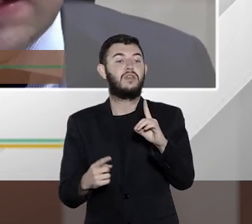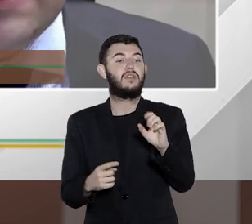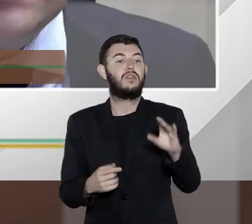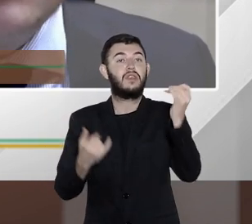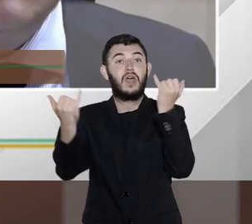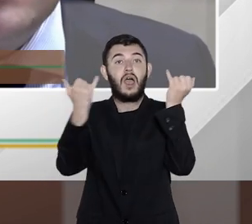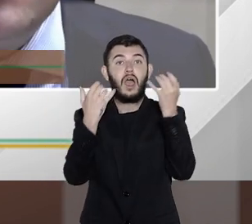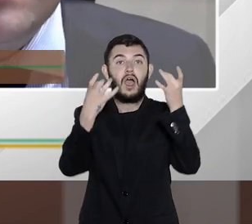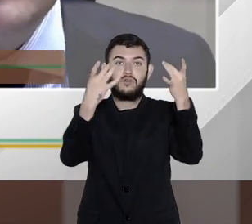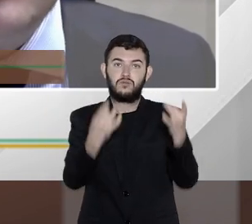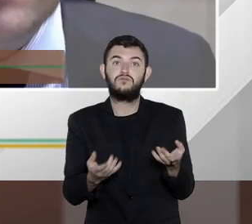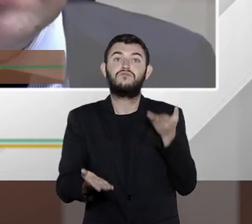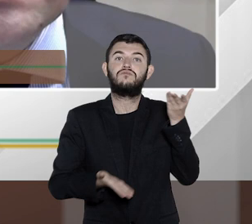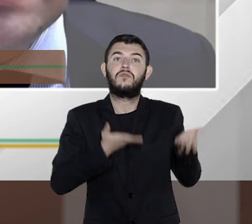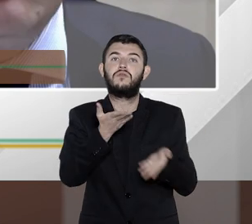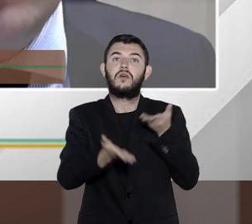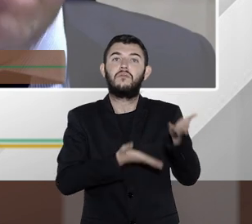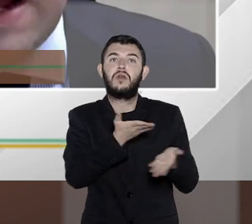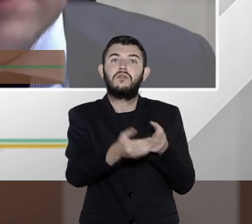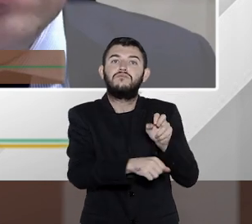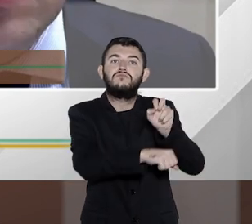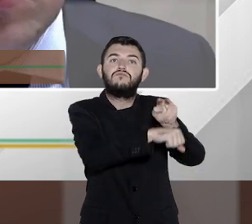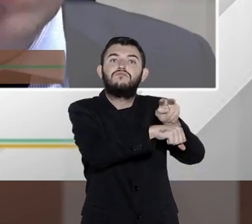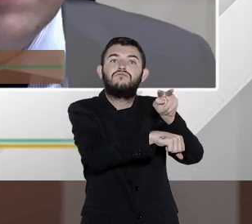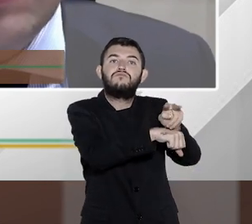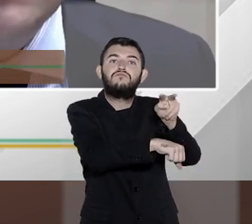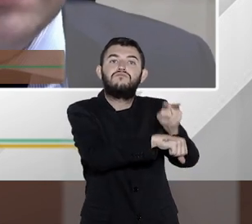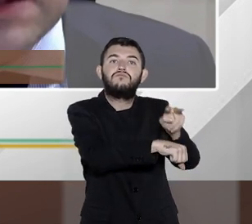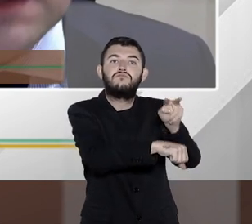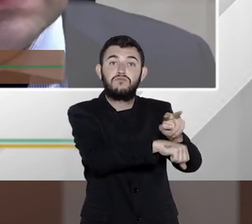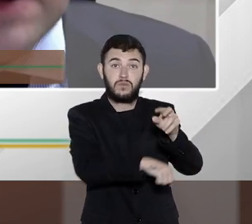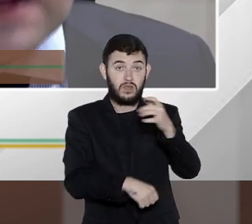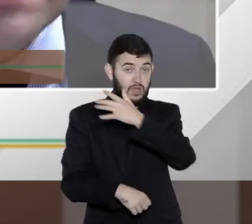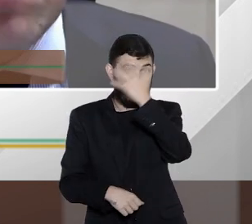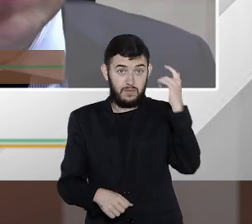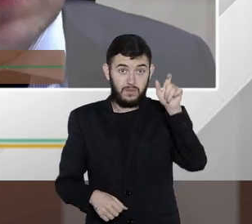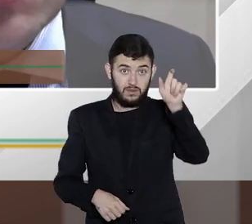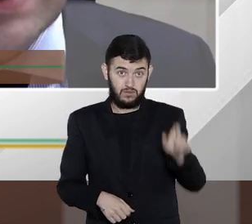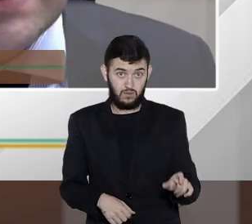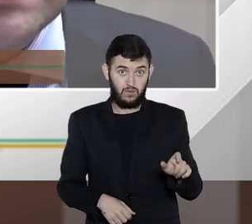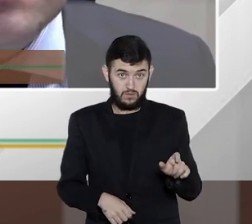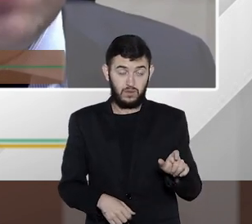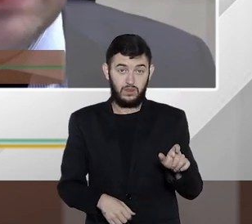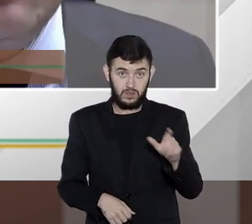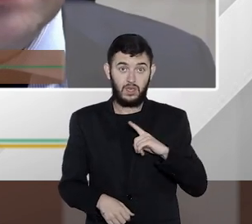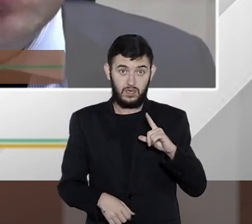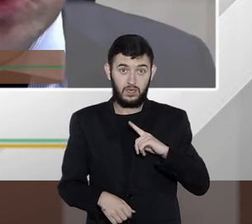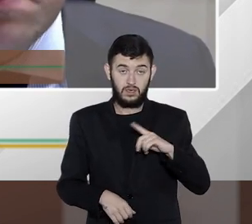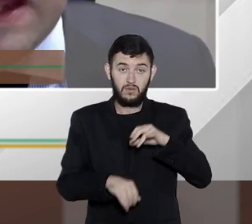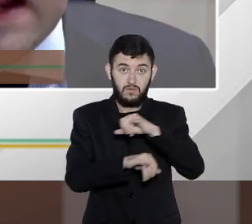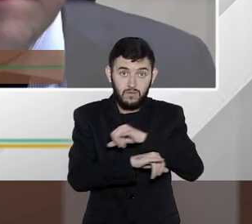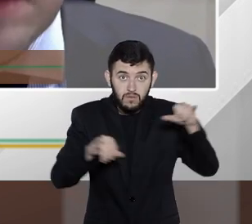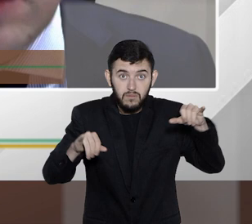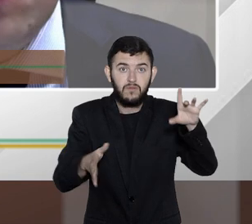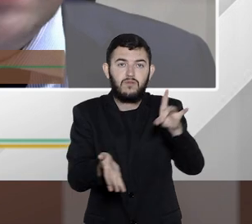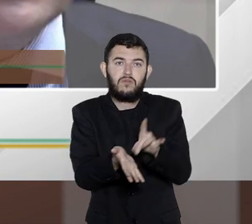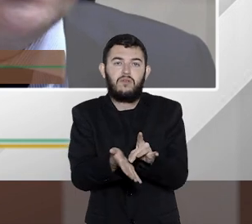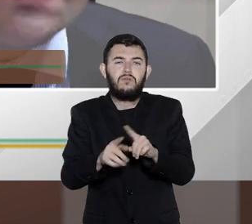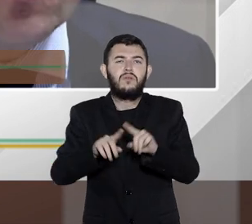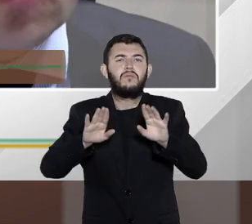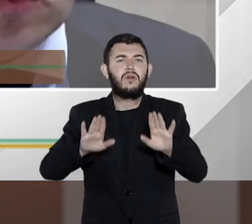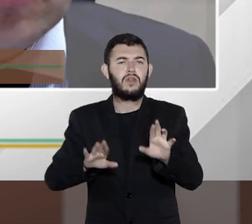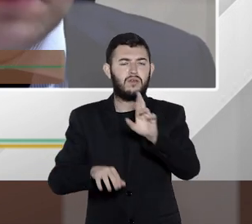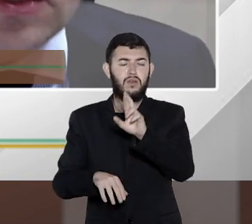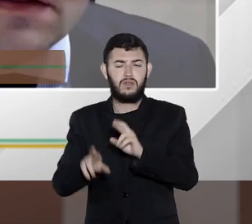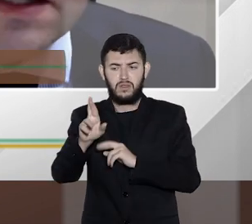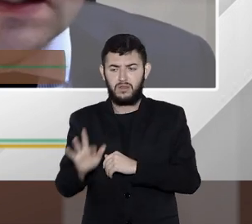dados. e também tem que ser informado, o contribuinte, nesse ponto eu acho que a Receita Federal faz muito bem, porque